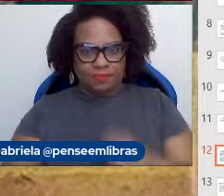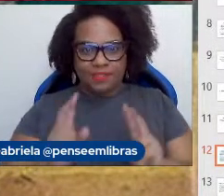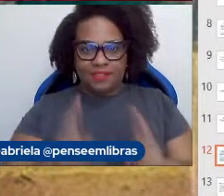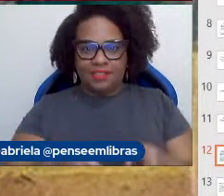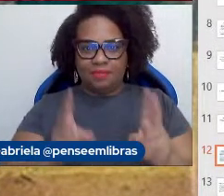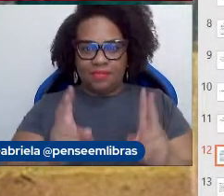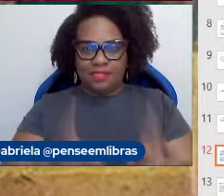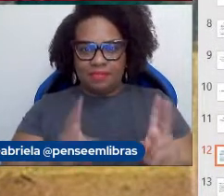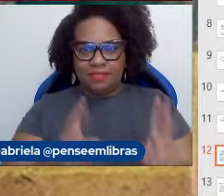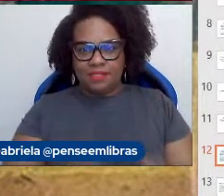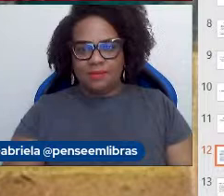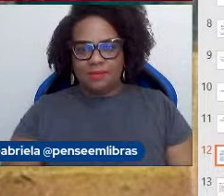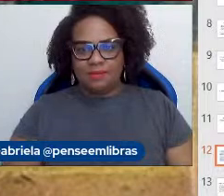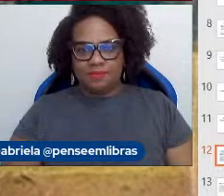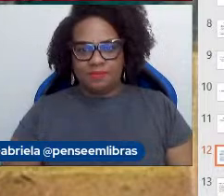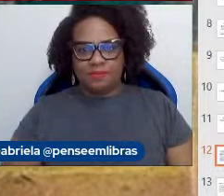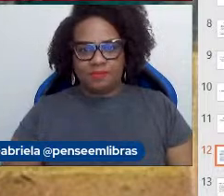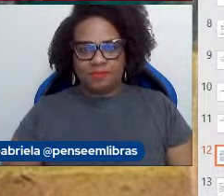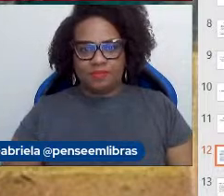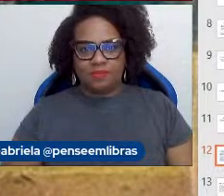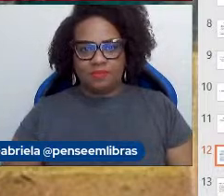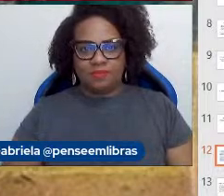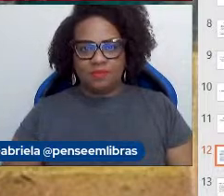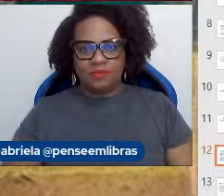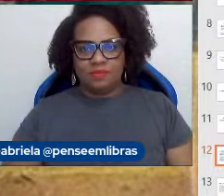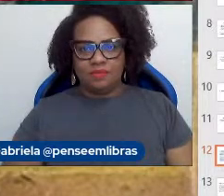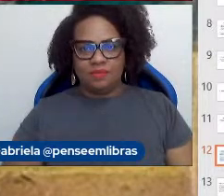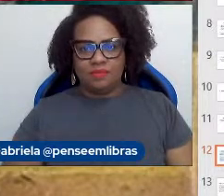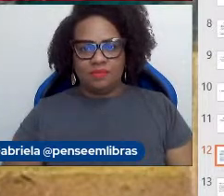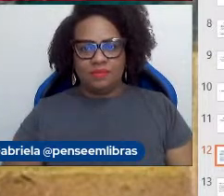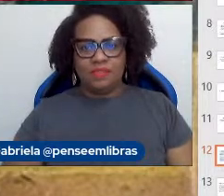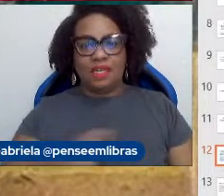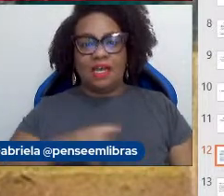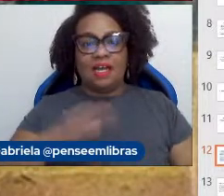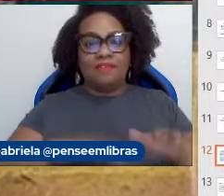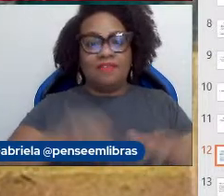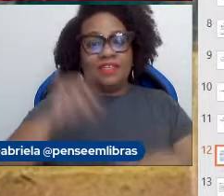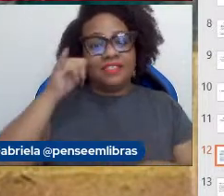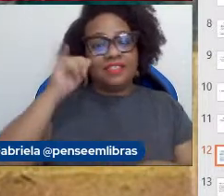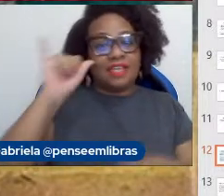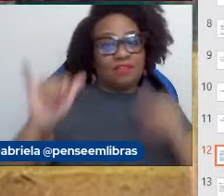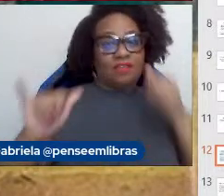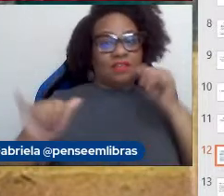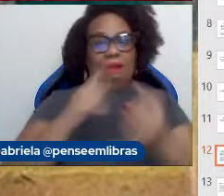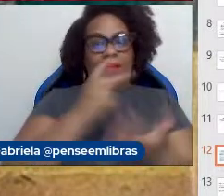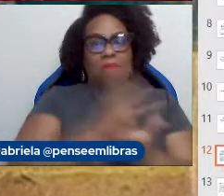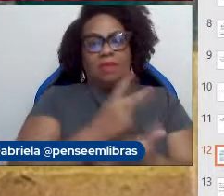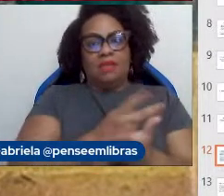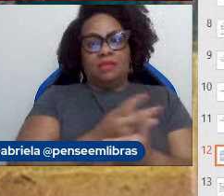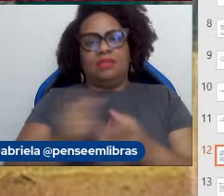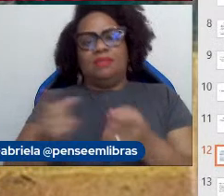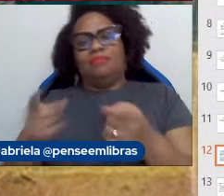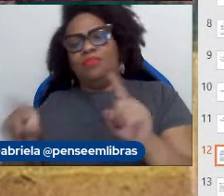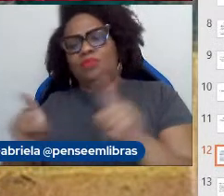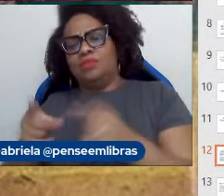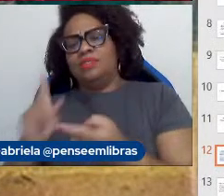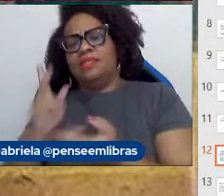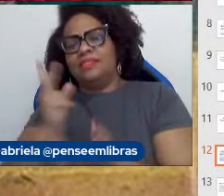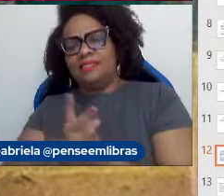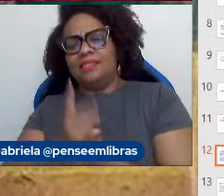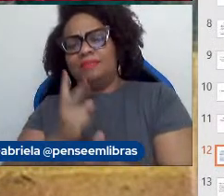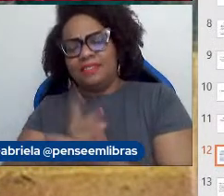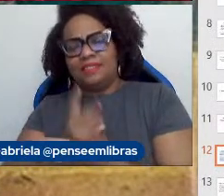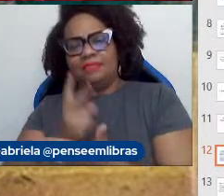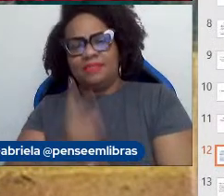instrumentos. Em atletas há uma tendência a evitar posições viciosas, enquanto que para o músico as posições viciosas